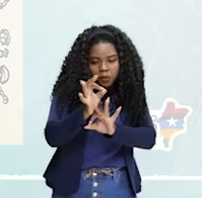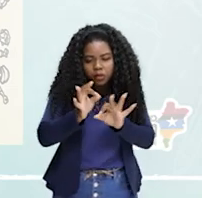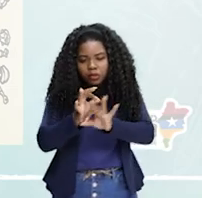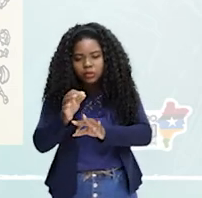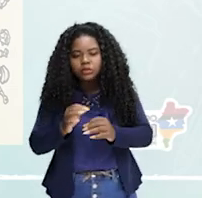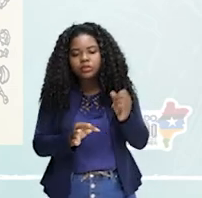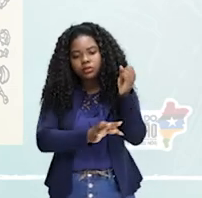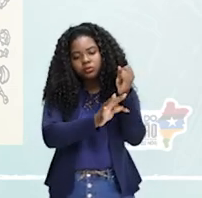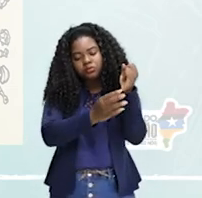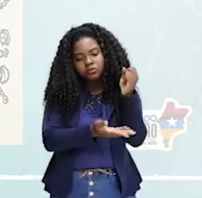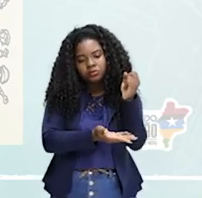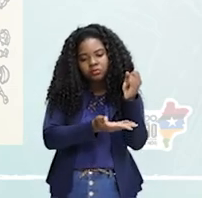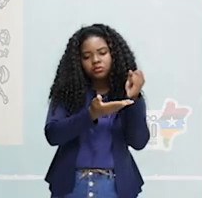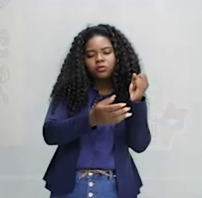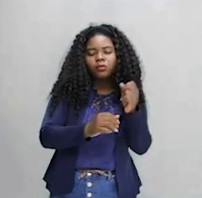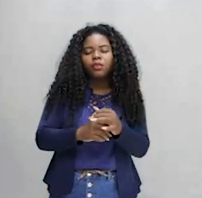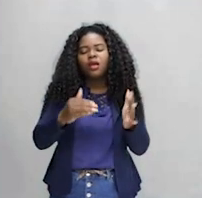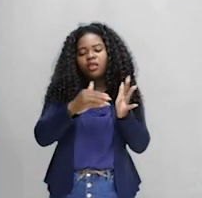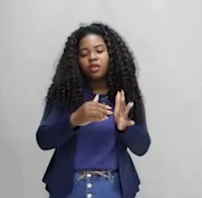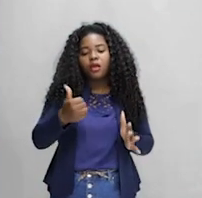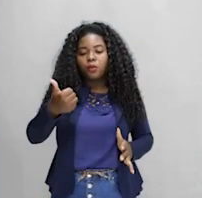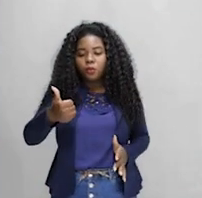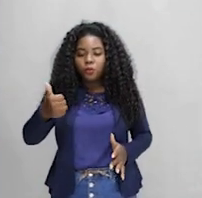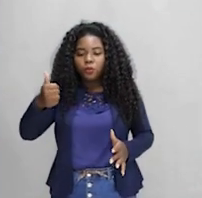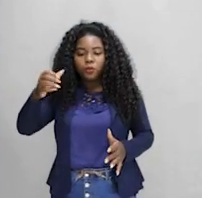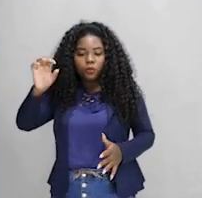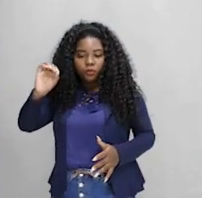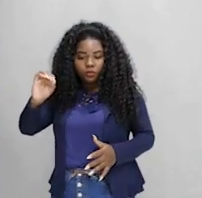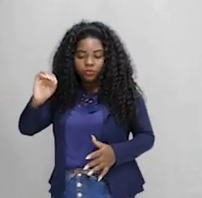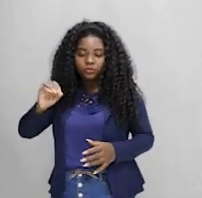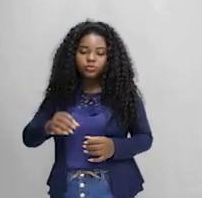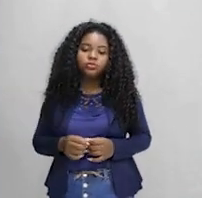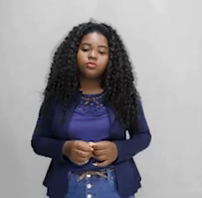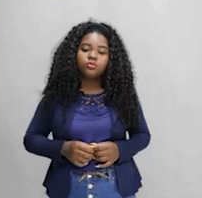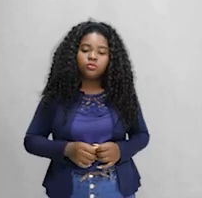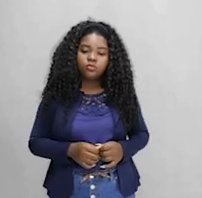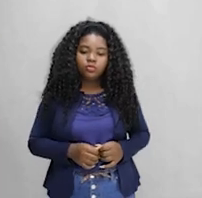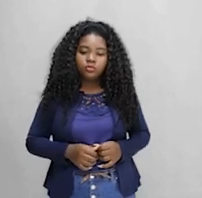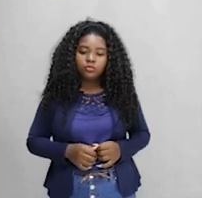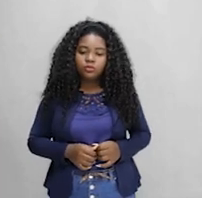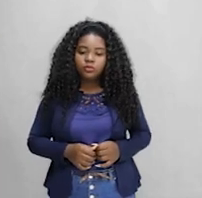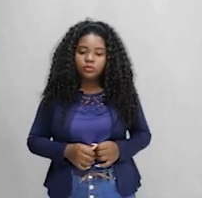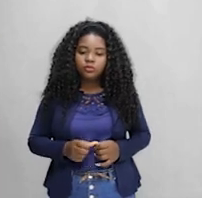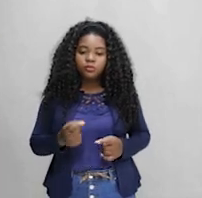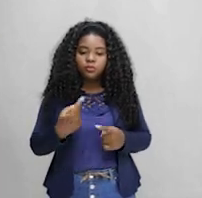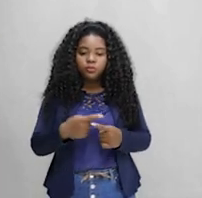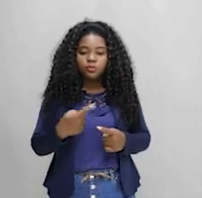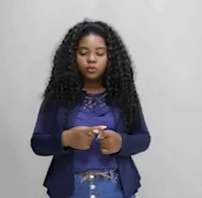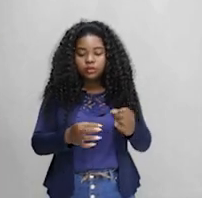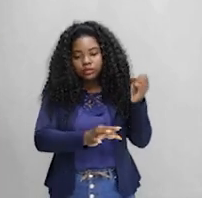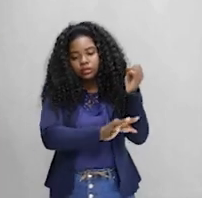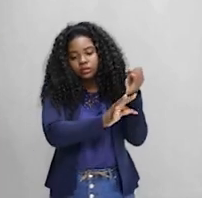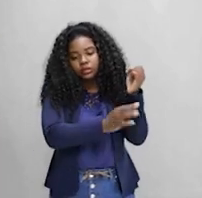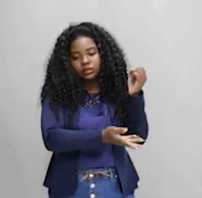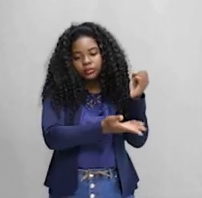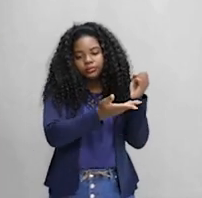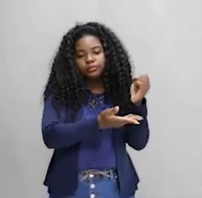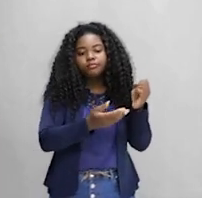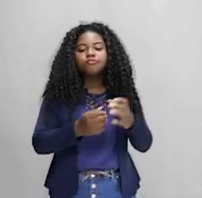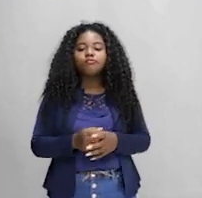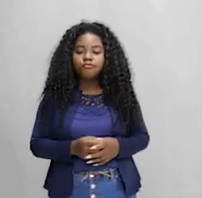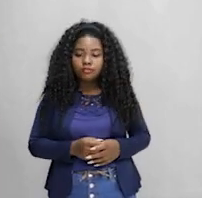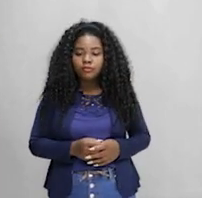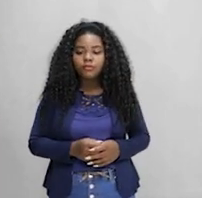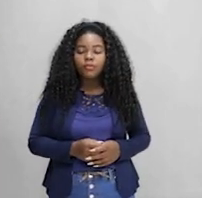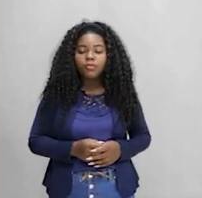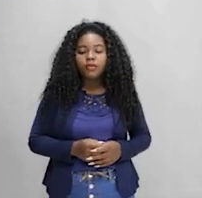principalmente até 1,5 grau Celsius, porque se essa temperatura mundial aumentasse mais que isso, as condições seriam catastróficas.